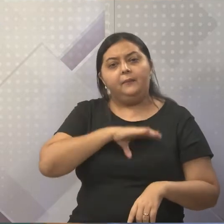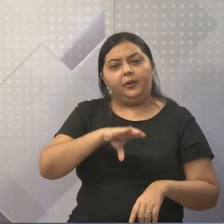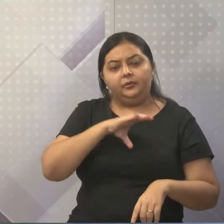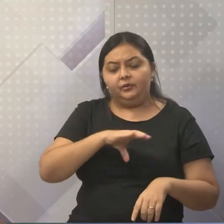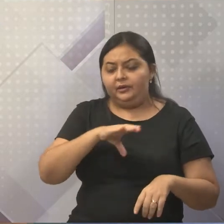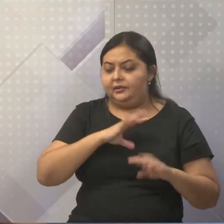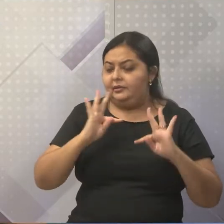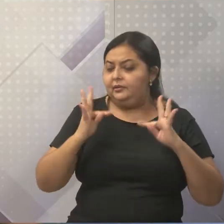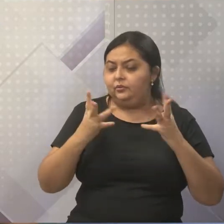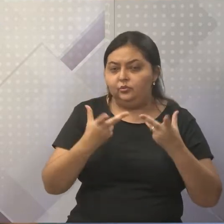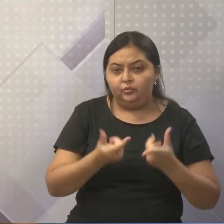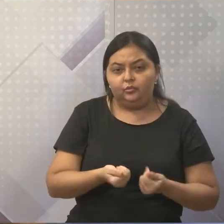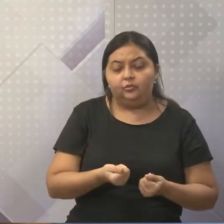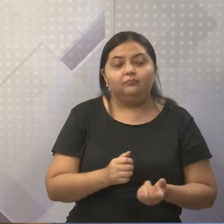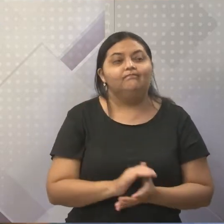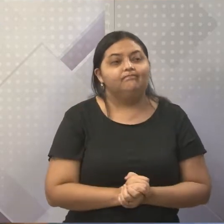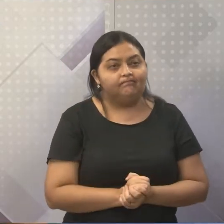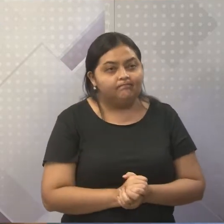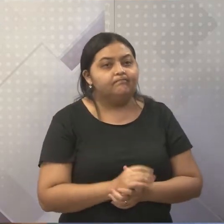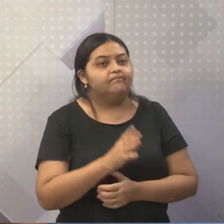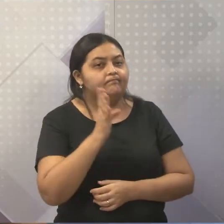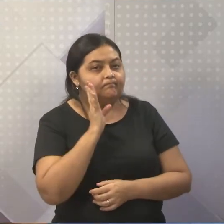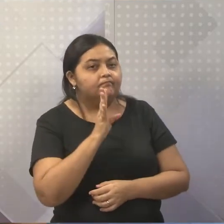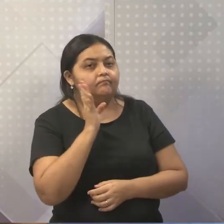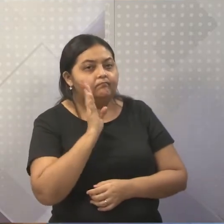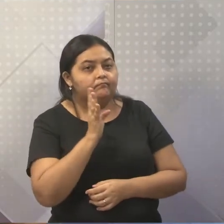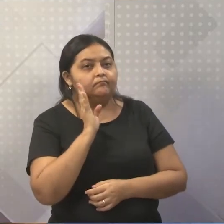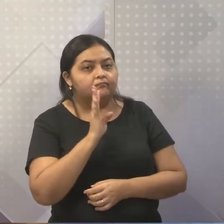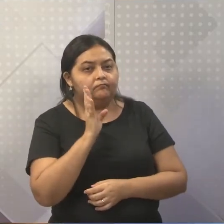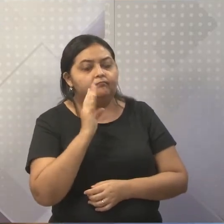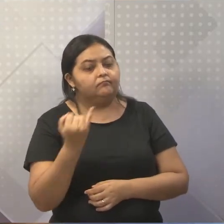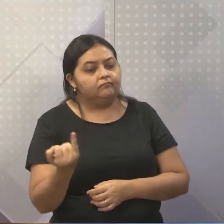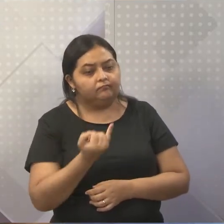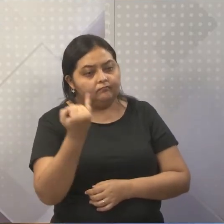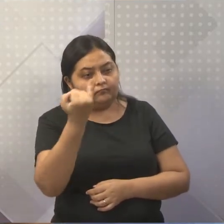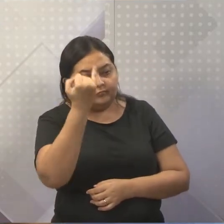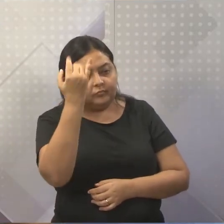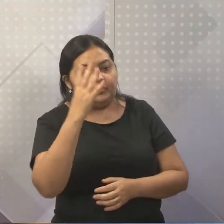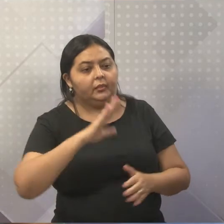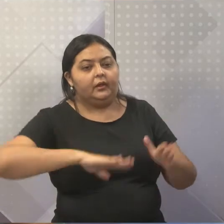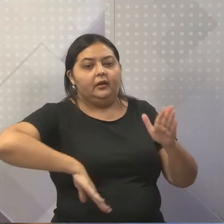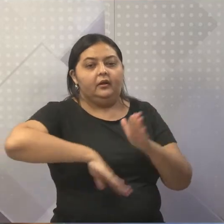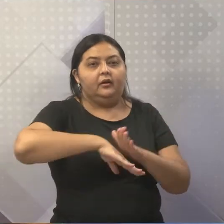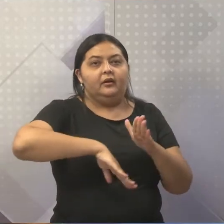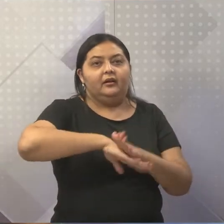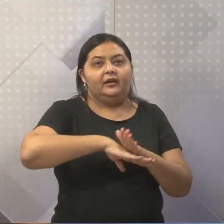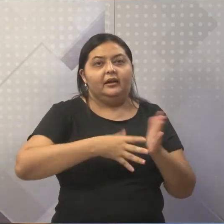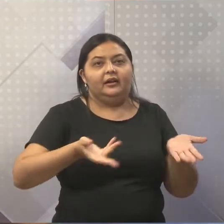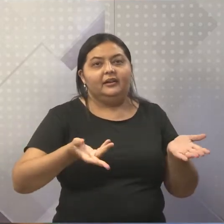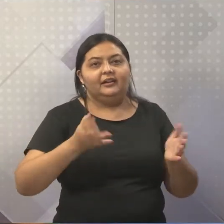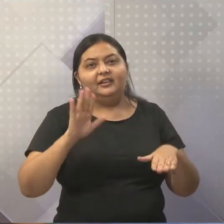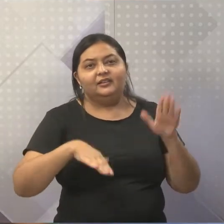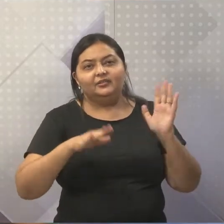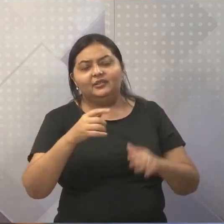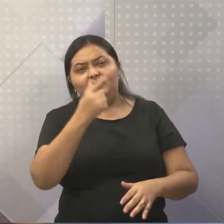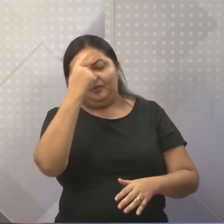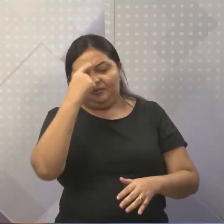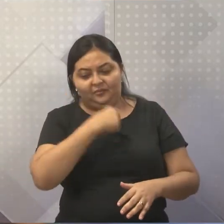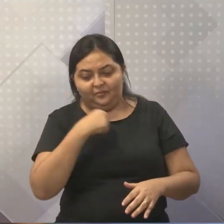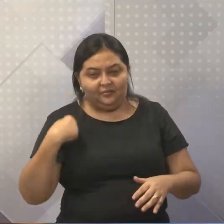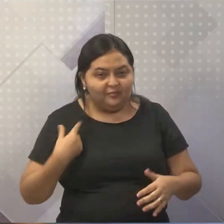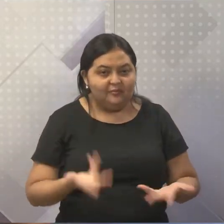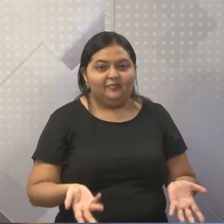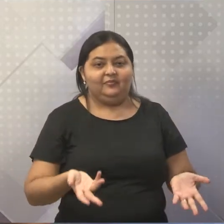todas as áreas. E é interessante, né? Que quando o jogador faz aquele gol, dependendo da sua religião, olha para cima, faz as benzes,